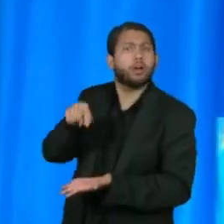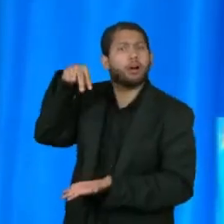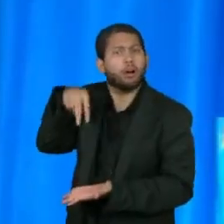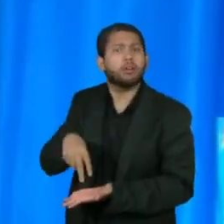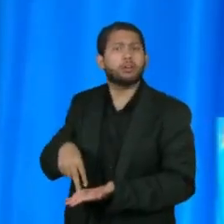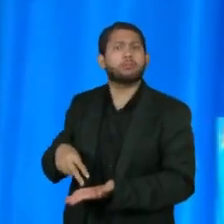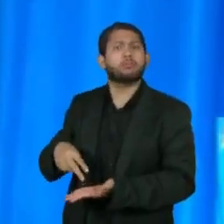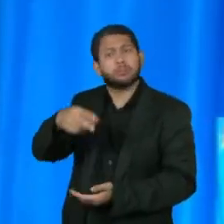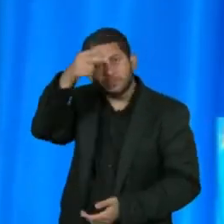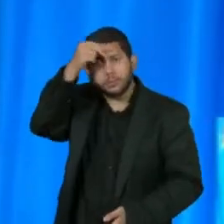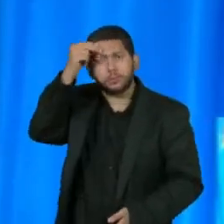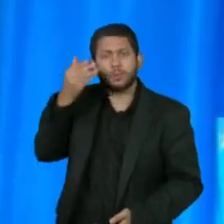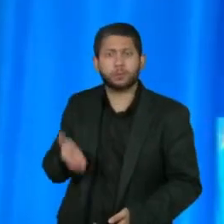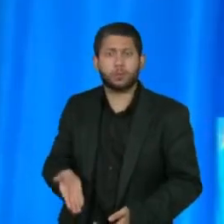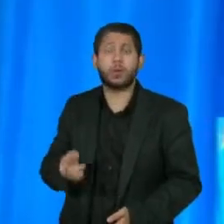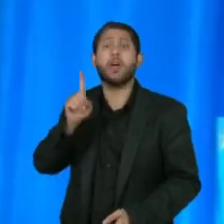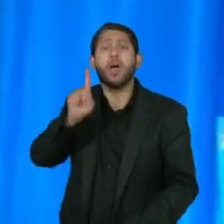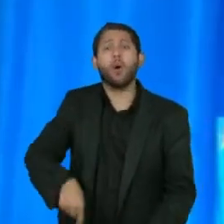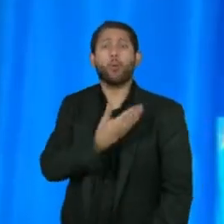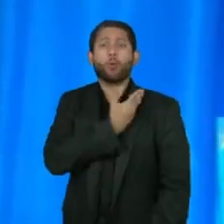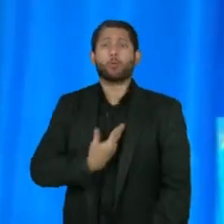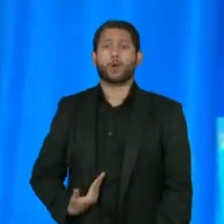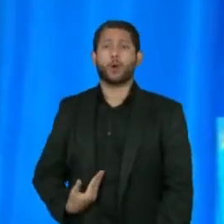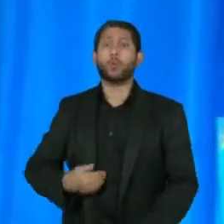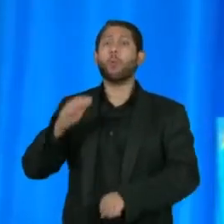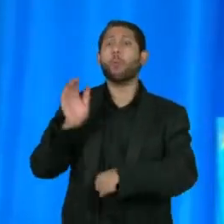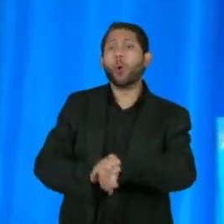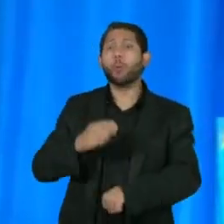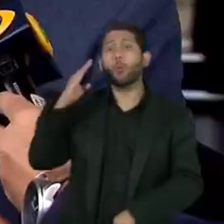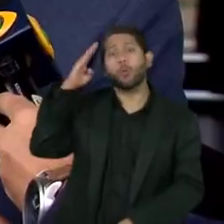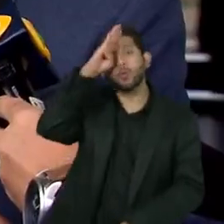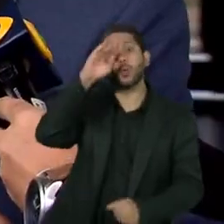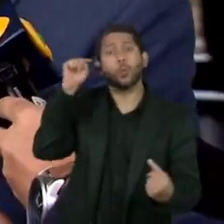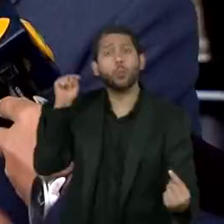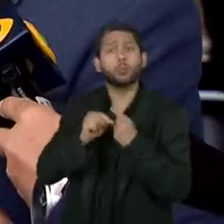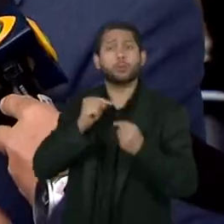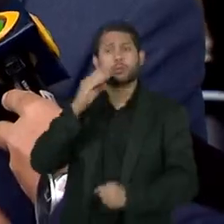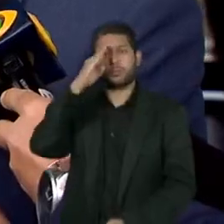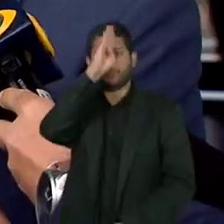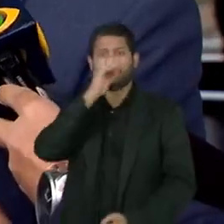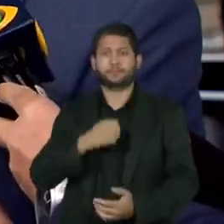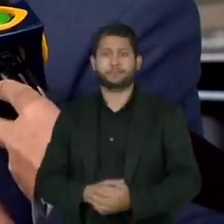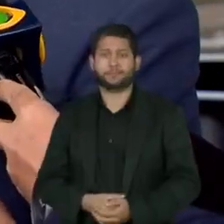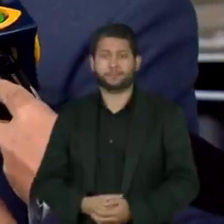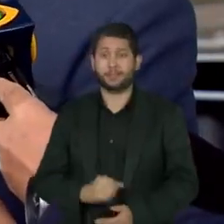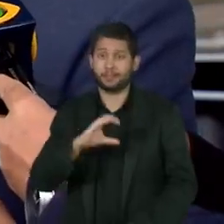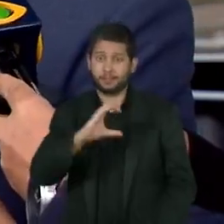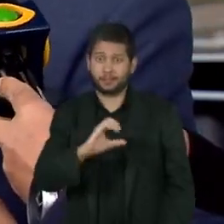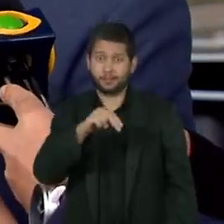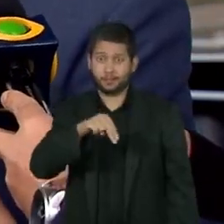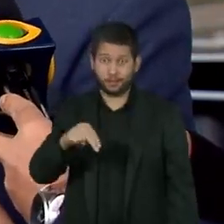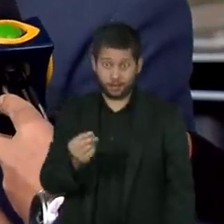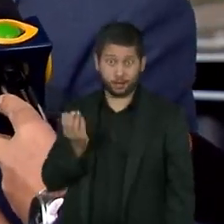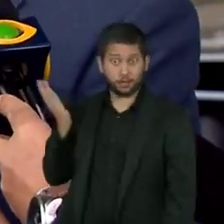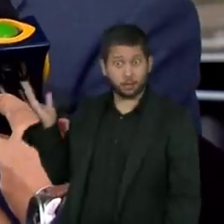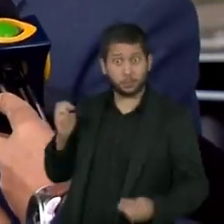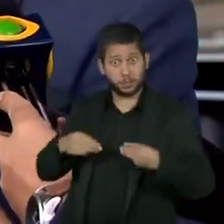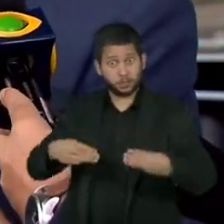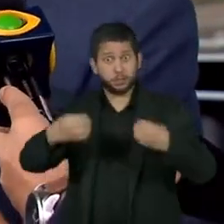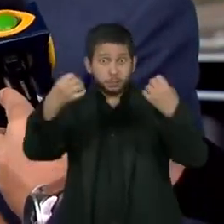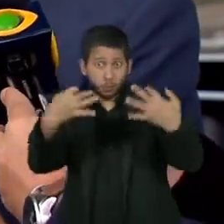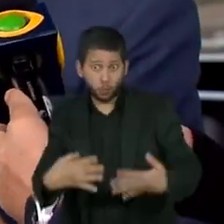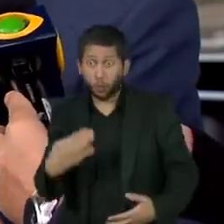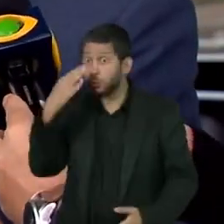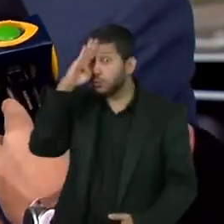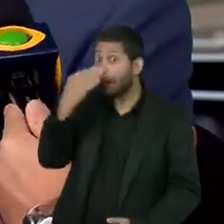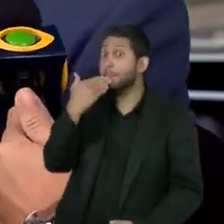Esse é o nosso governo, é o governo do presidente Jair Bolsonaro. Em entrevista à CNN, o ministro disse que Bolsonaro pediu